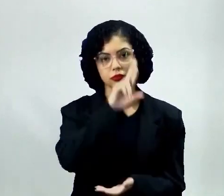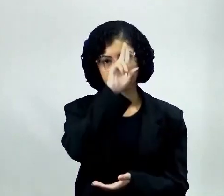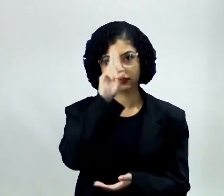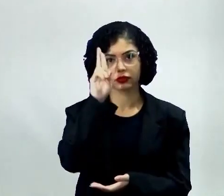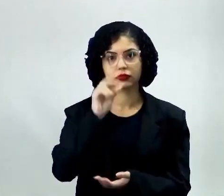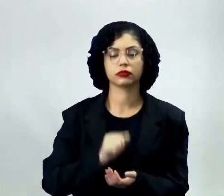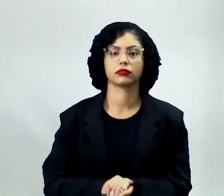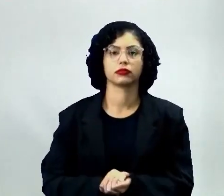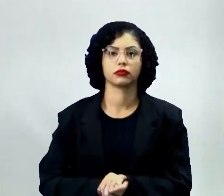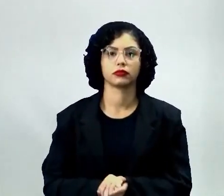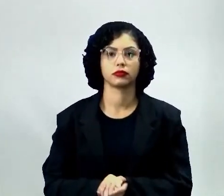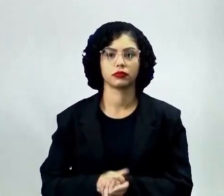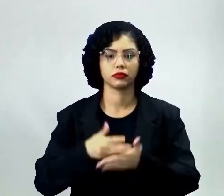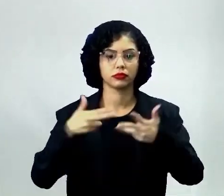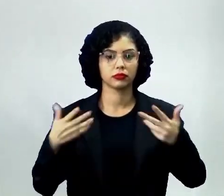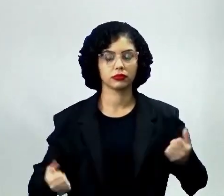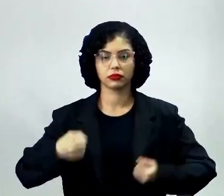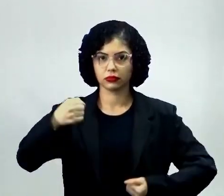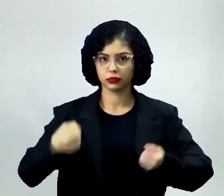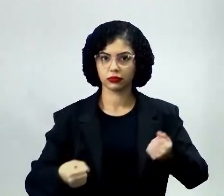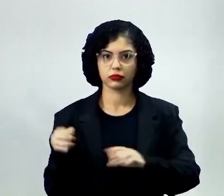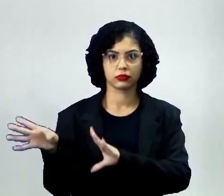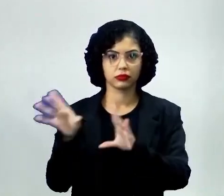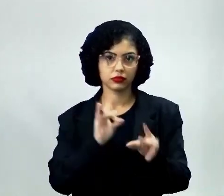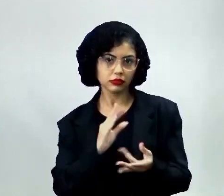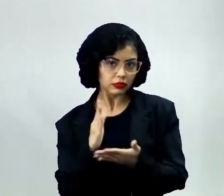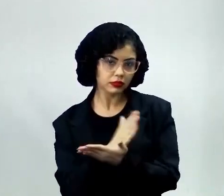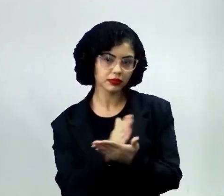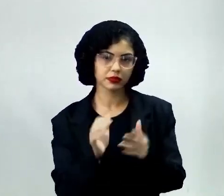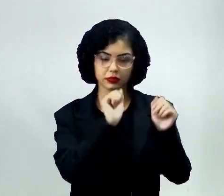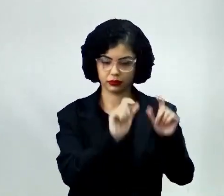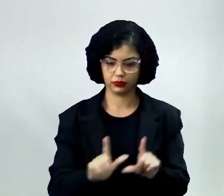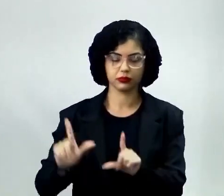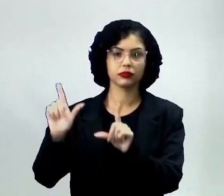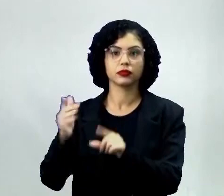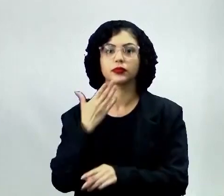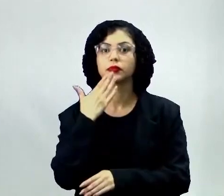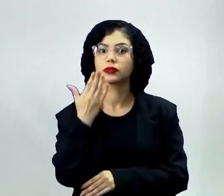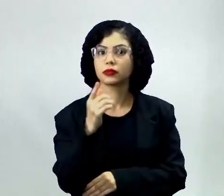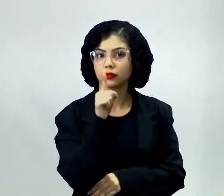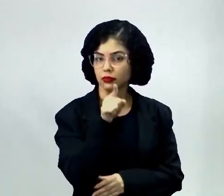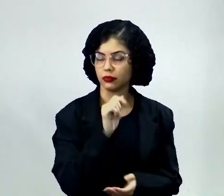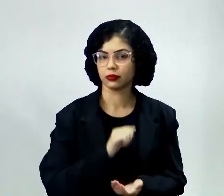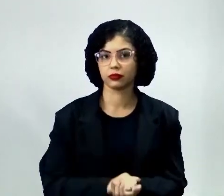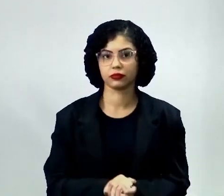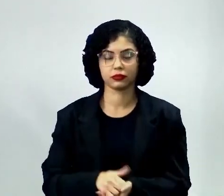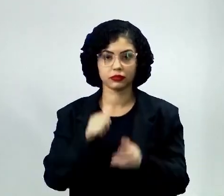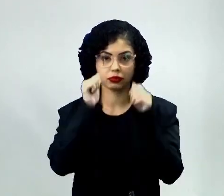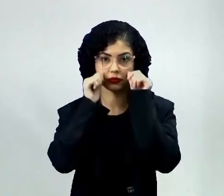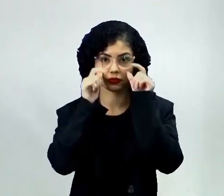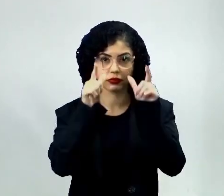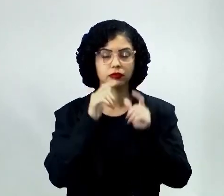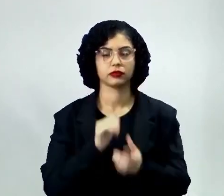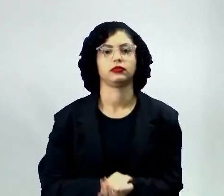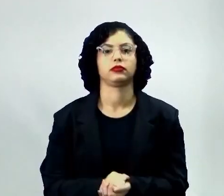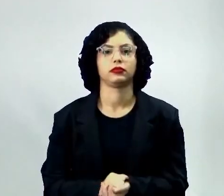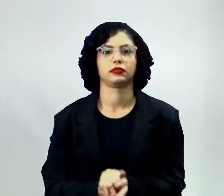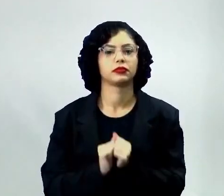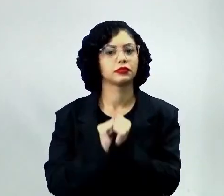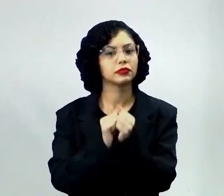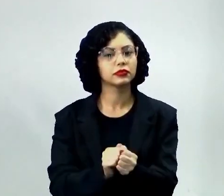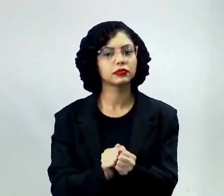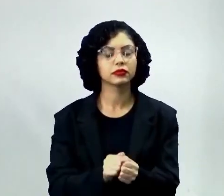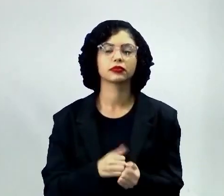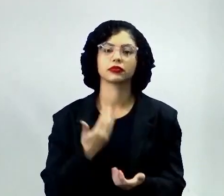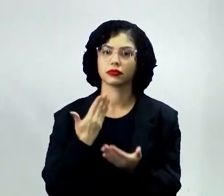meios de transportes. Eu trouxe alguns slides e eu vou pedir que você preste muita atenção e participe